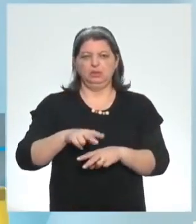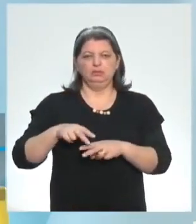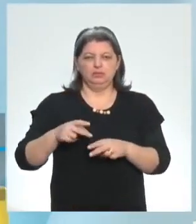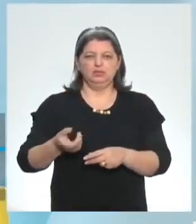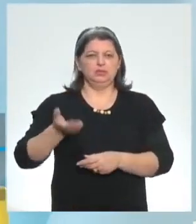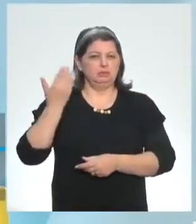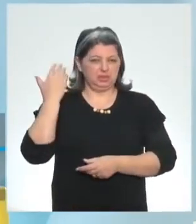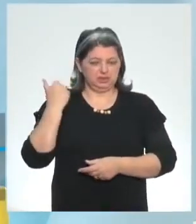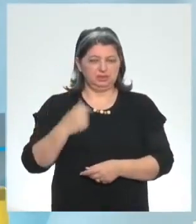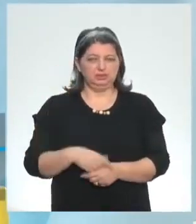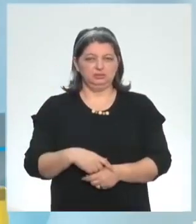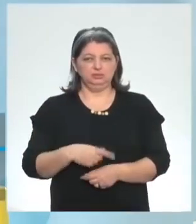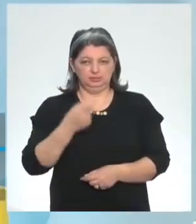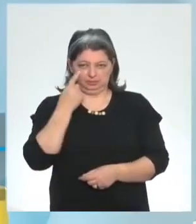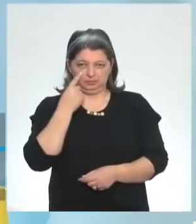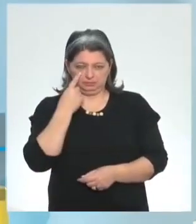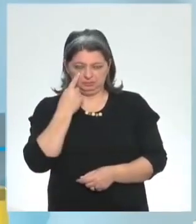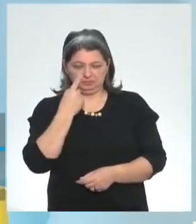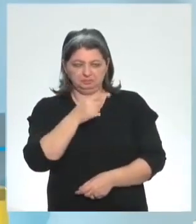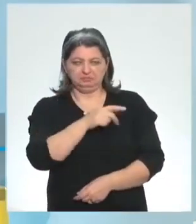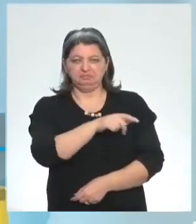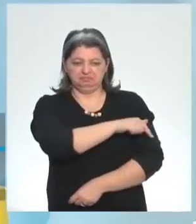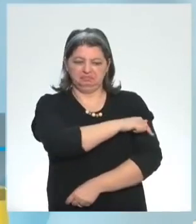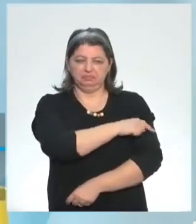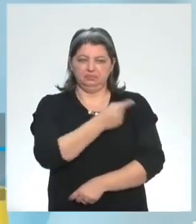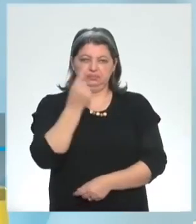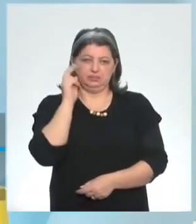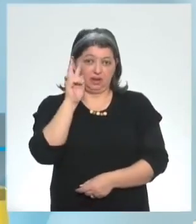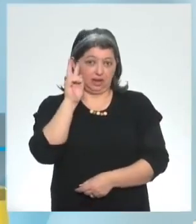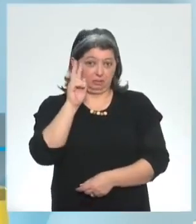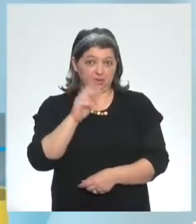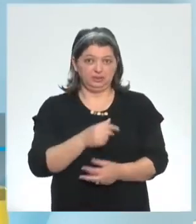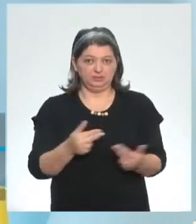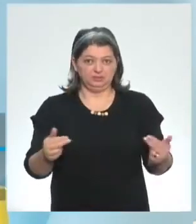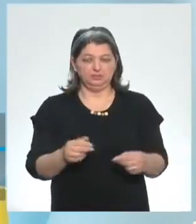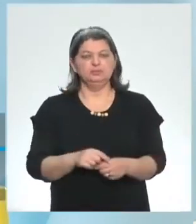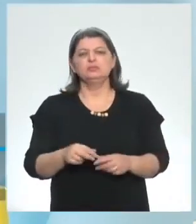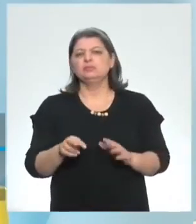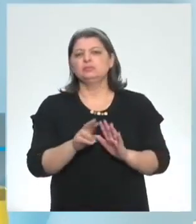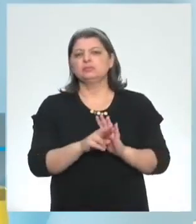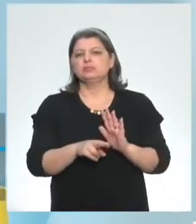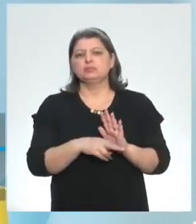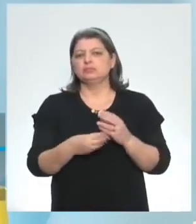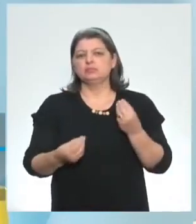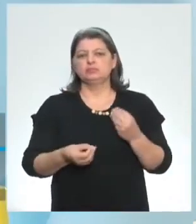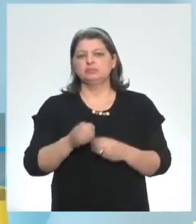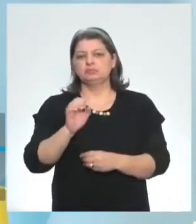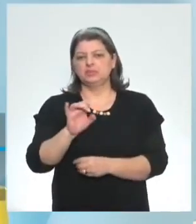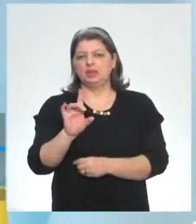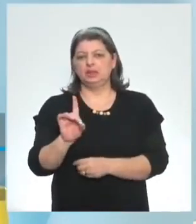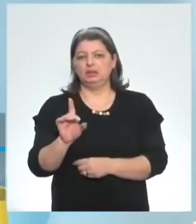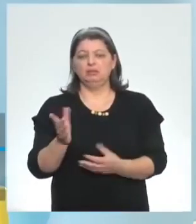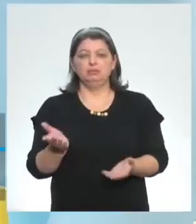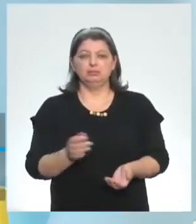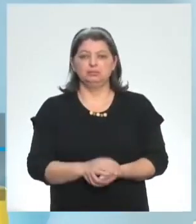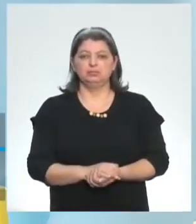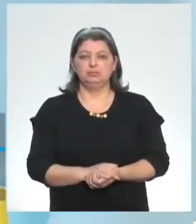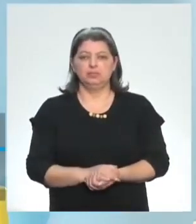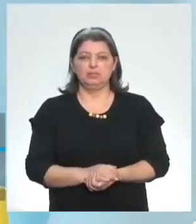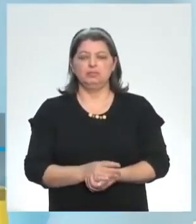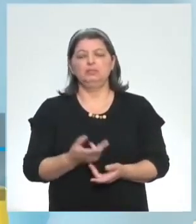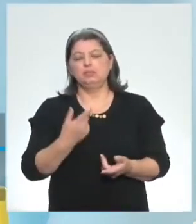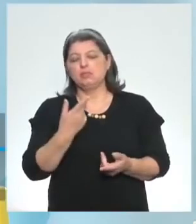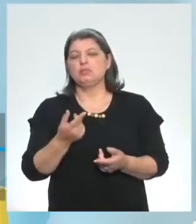ed no sétimo ano que você vai ver que você vai lembrar de muita coisa e também qual é essa regra aí do ed assim como no presente que a gente tem